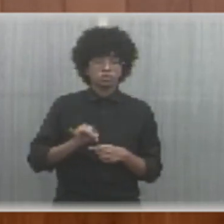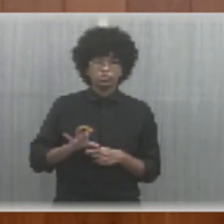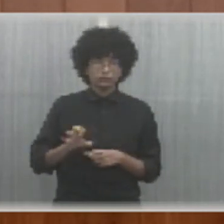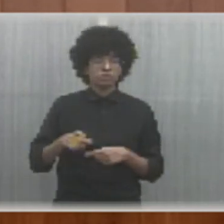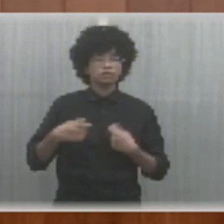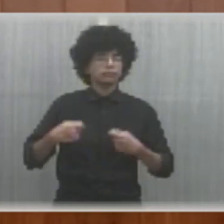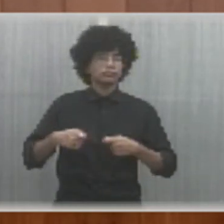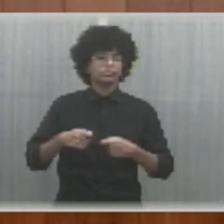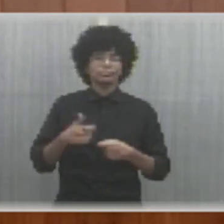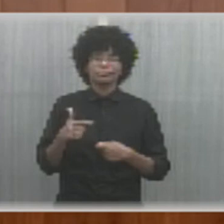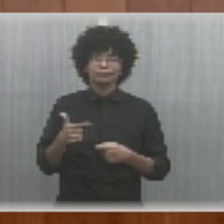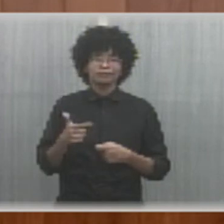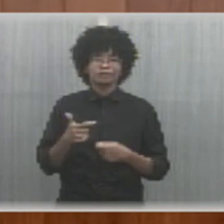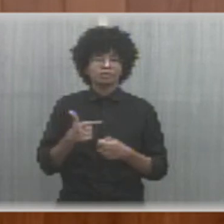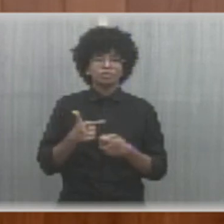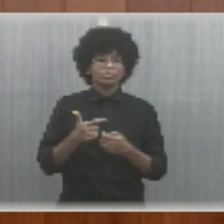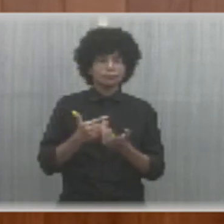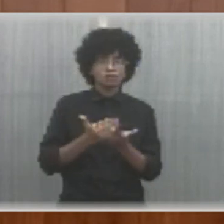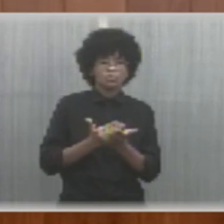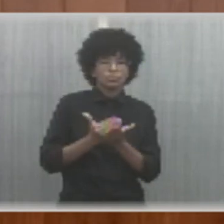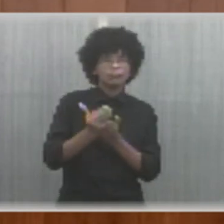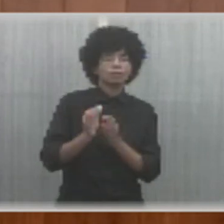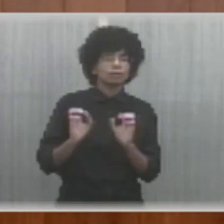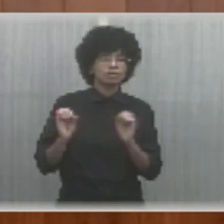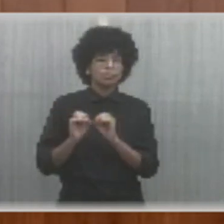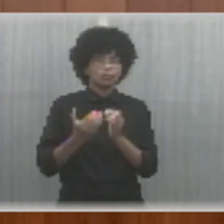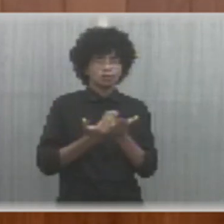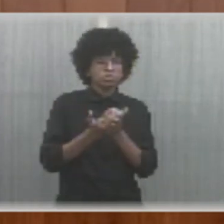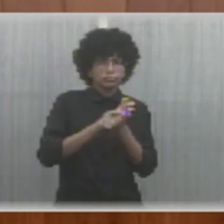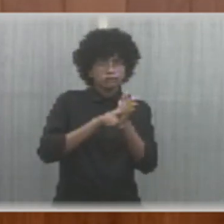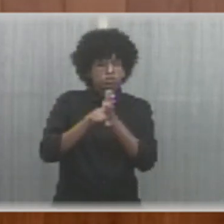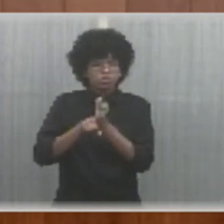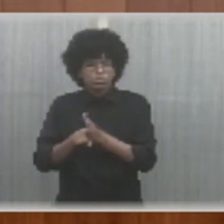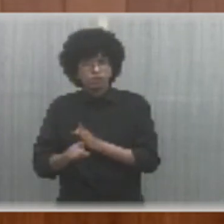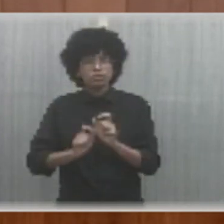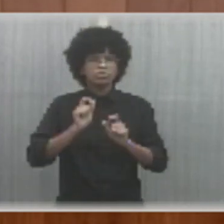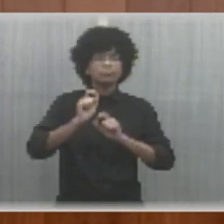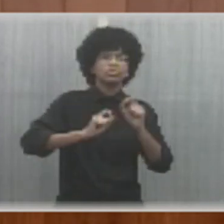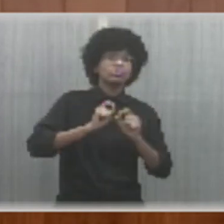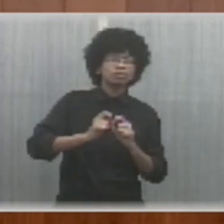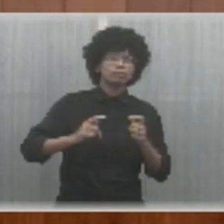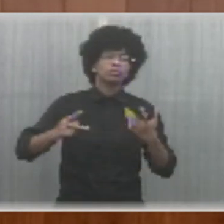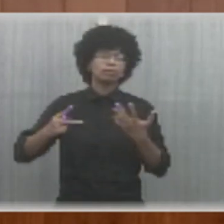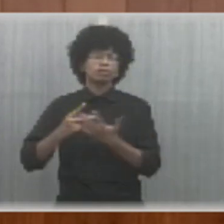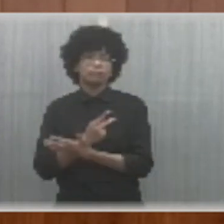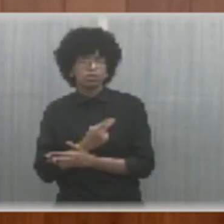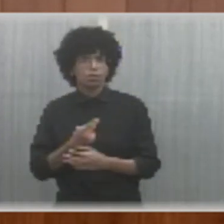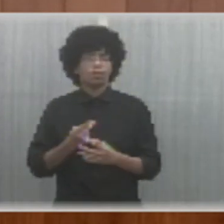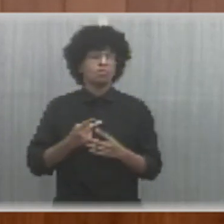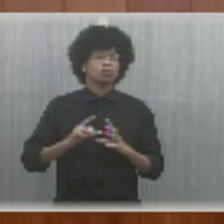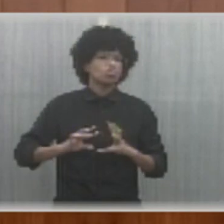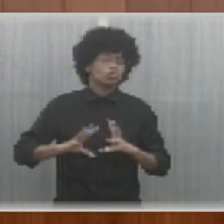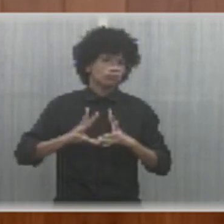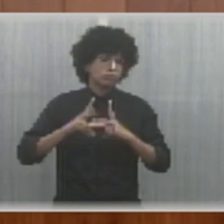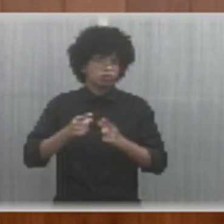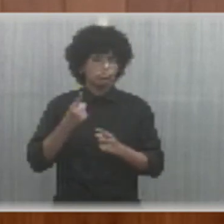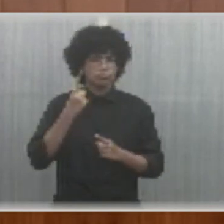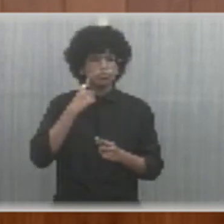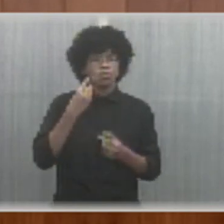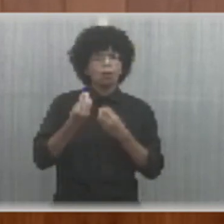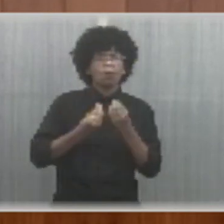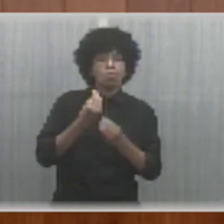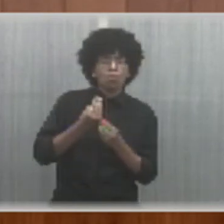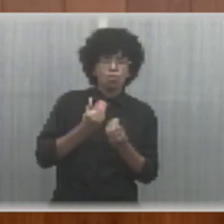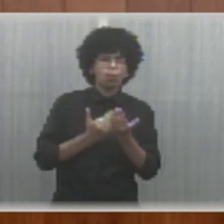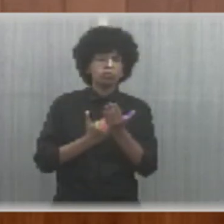estaria no Superior Tribunal de Justiça, que é a instância competente para investigar e